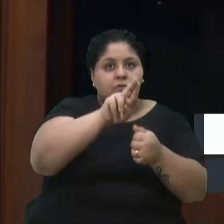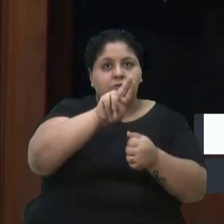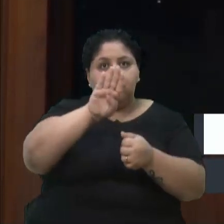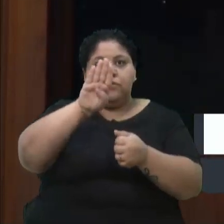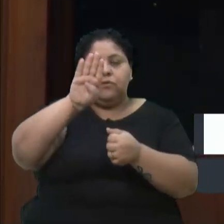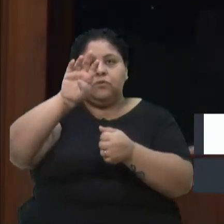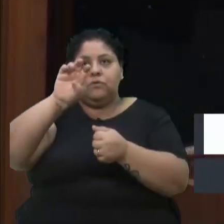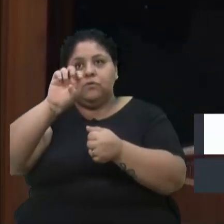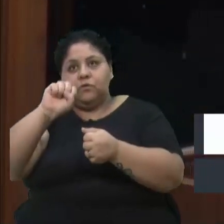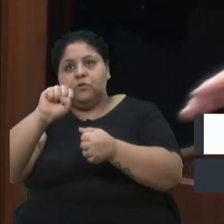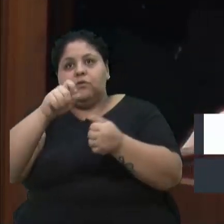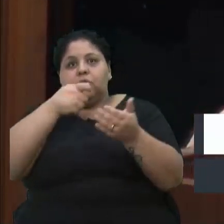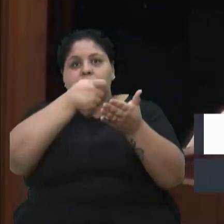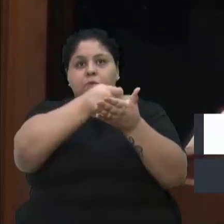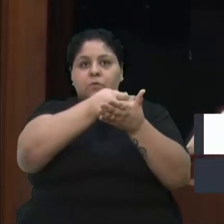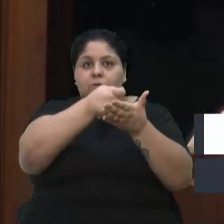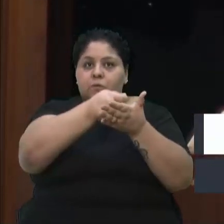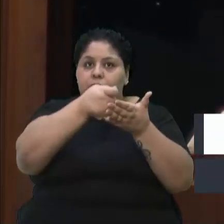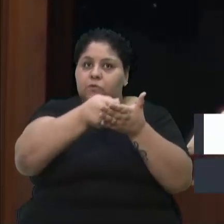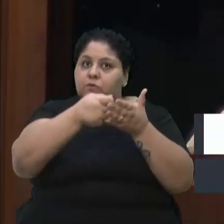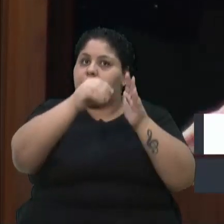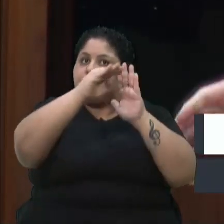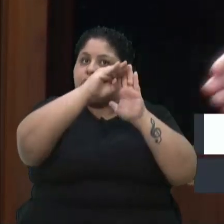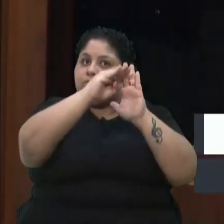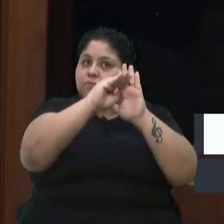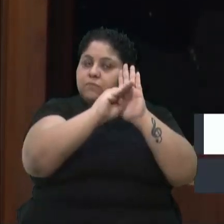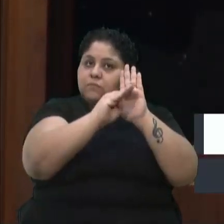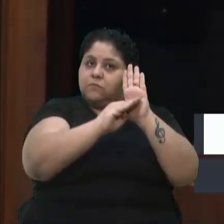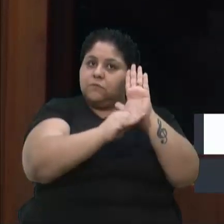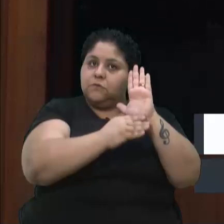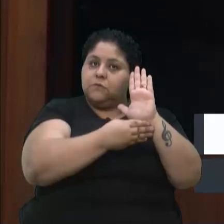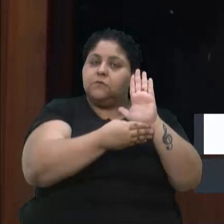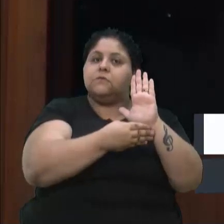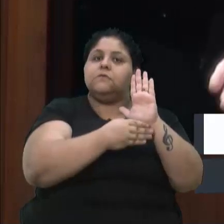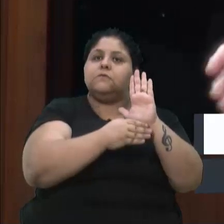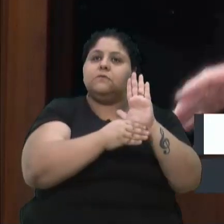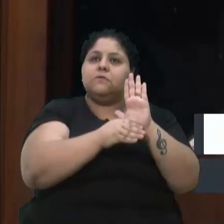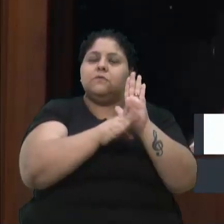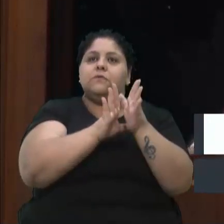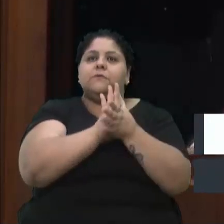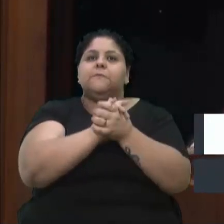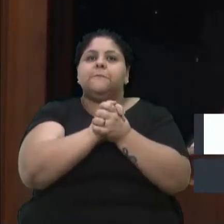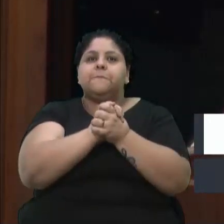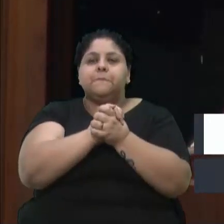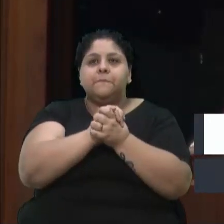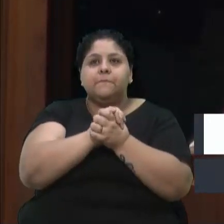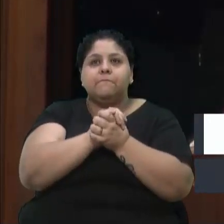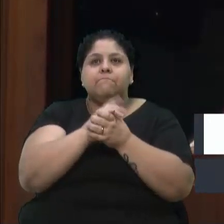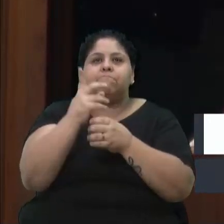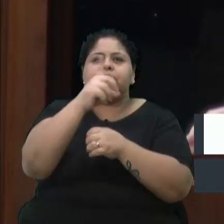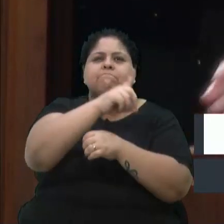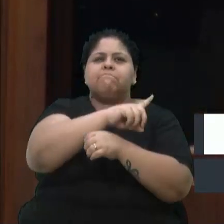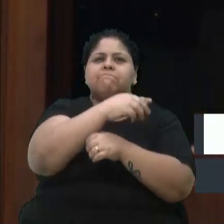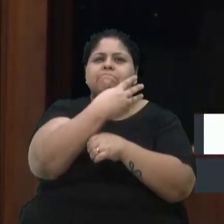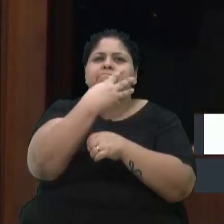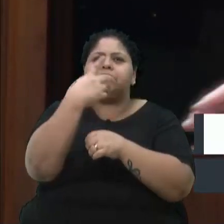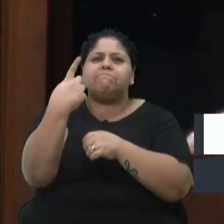consultas e exames. E é o dia 31, é o dia do